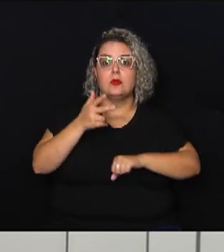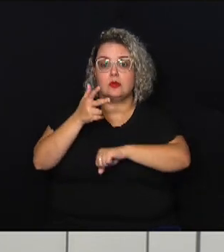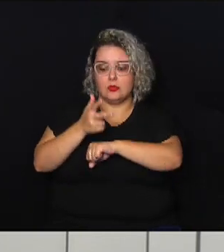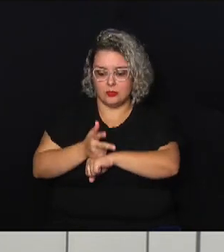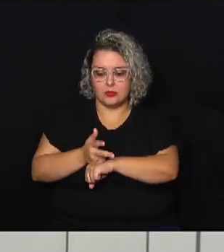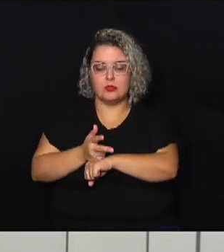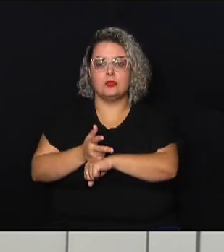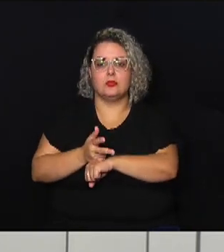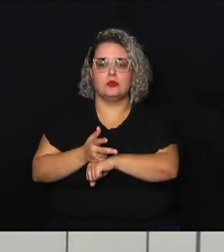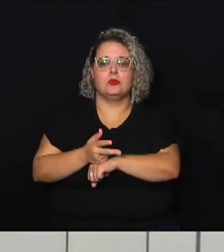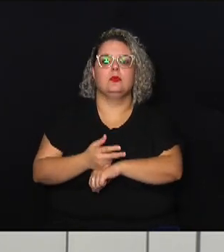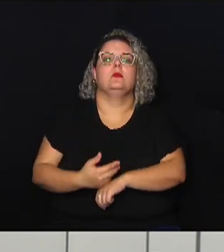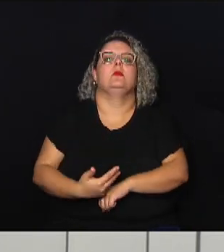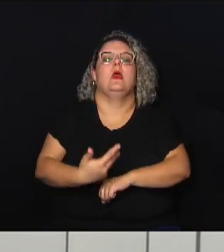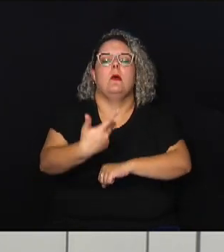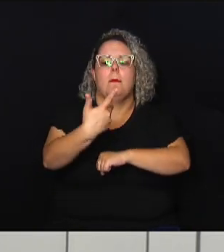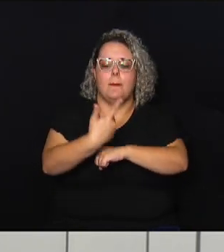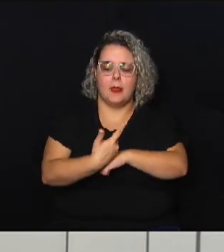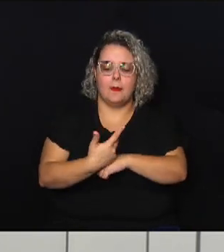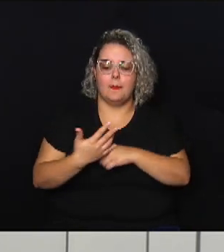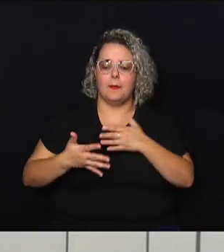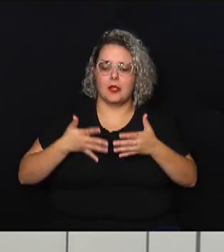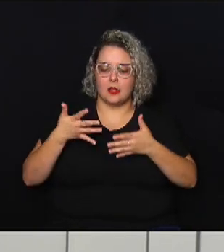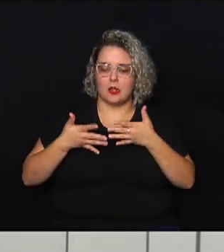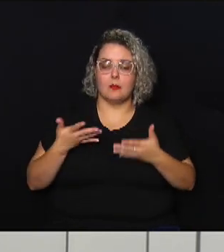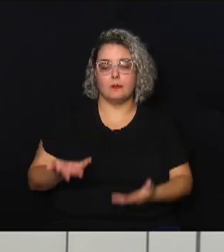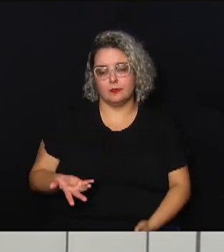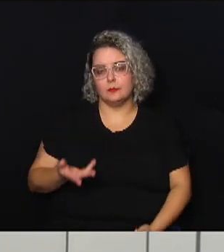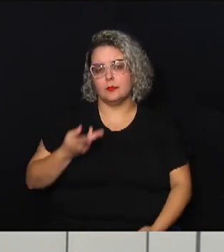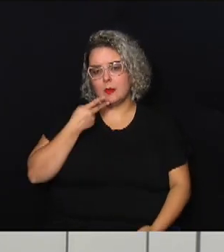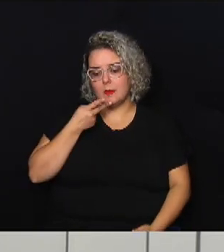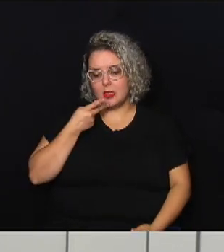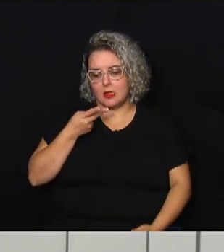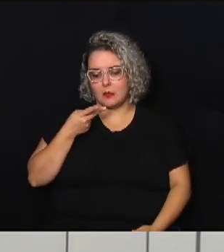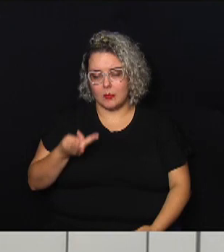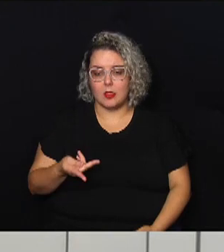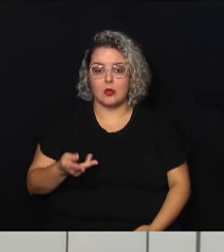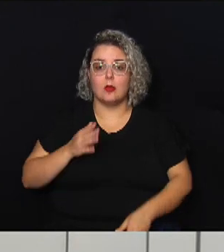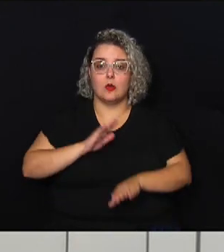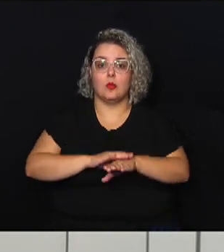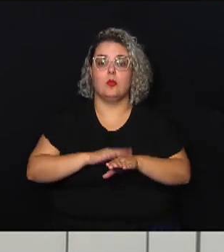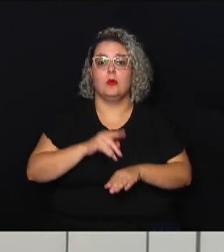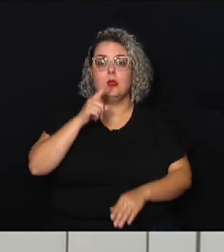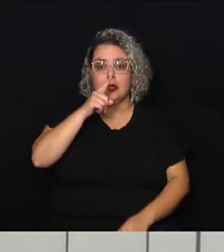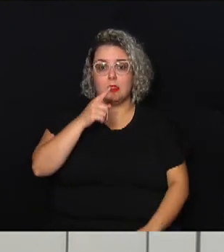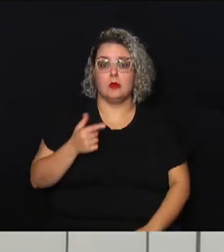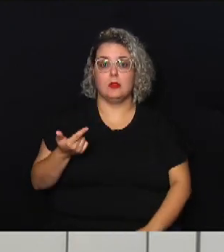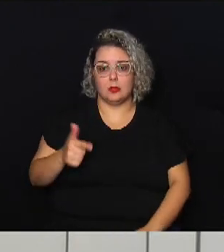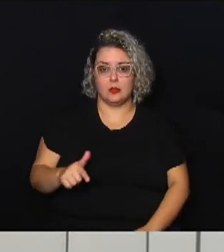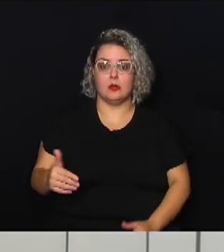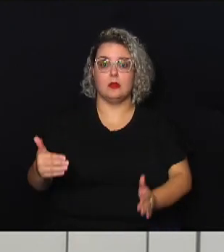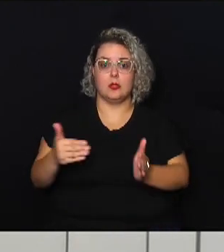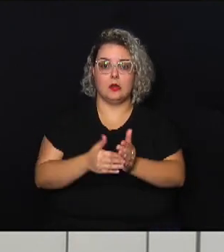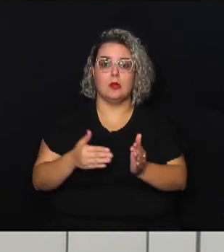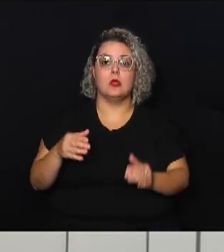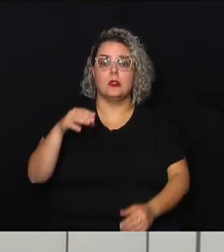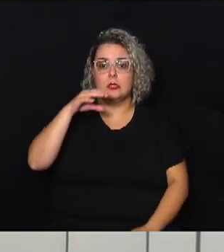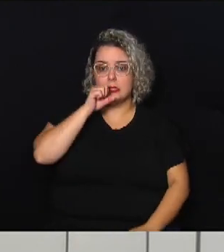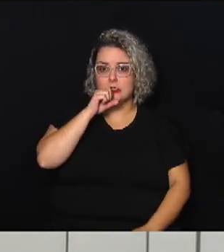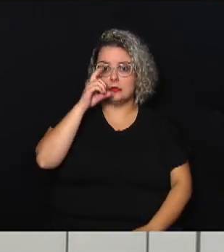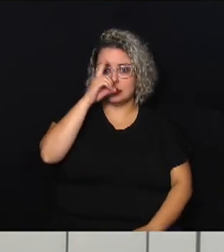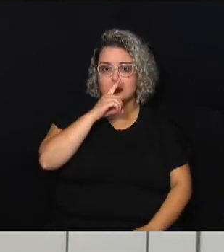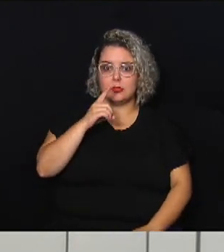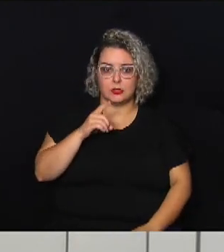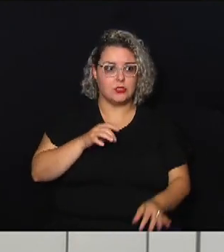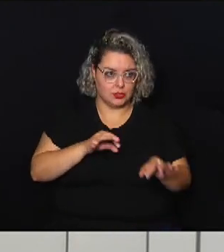aqui para a gente falando de como tem sido essa atuação lá que permanece até o final de semana já está